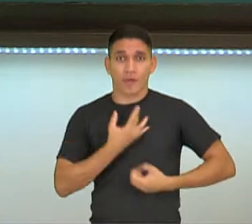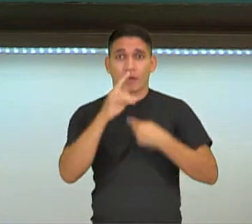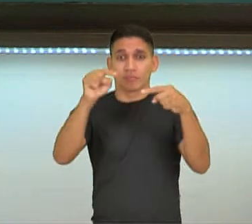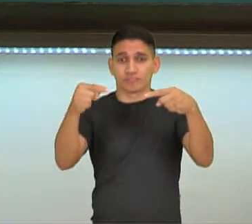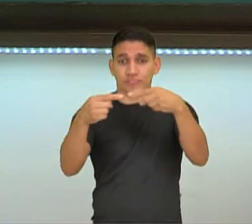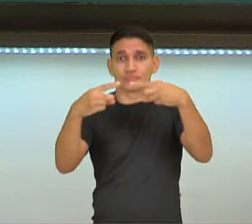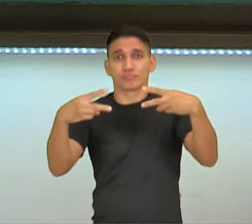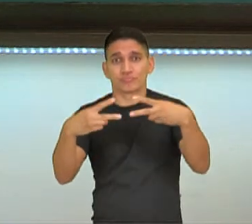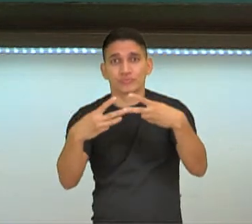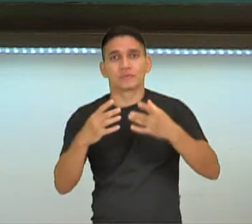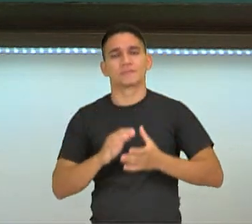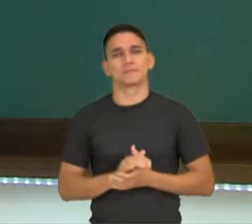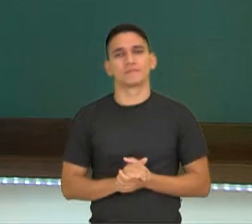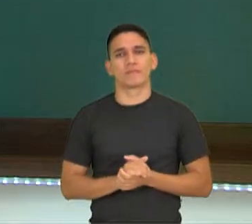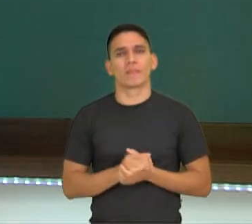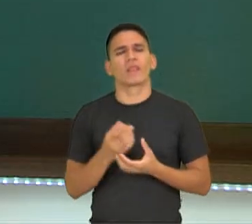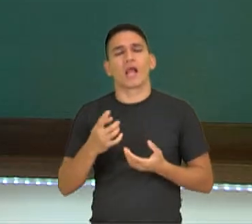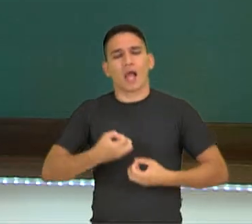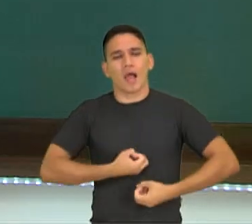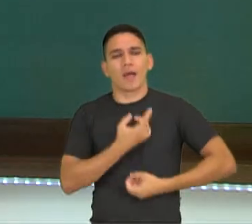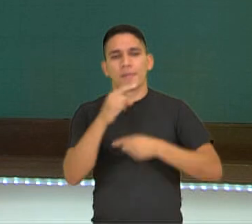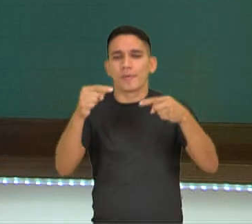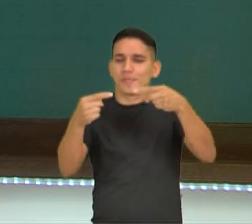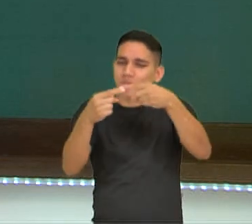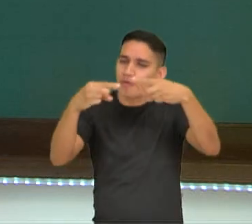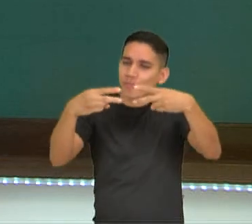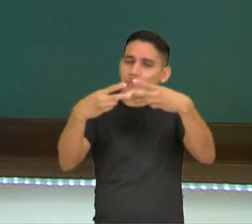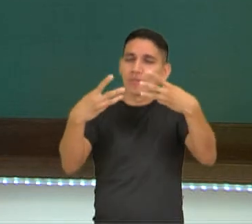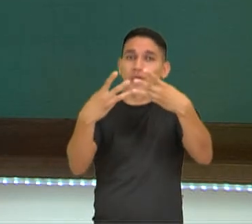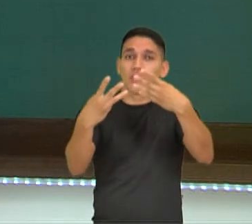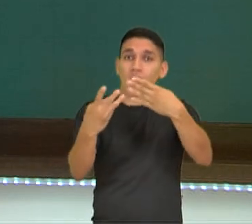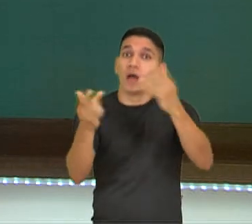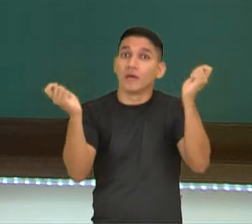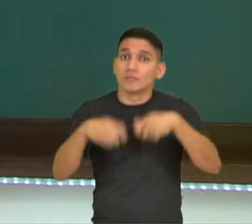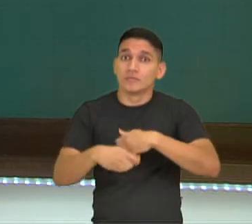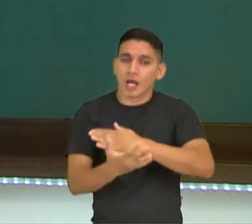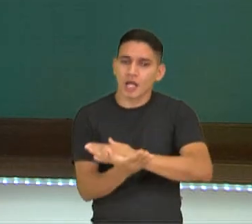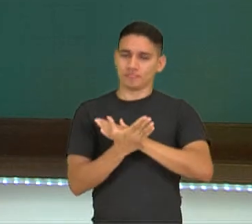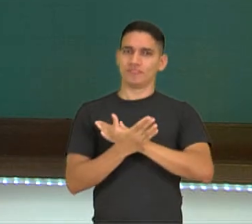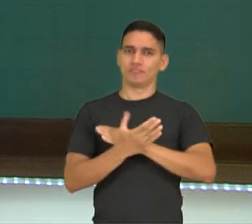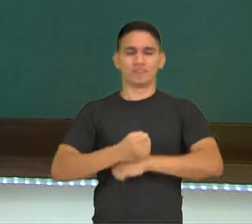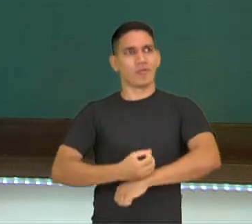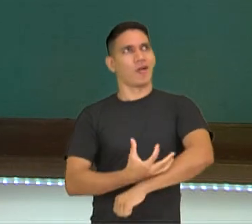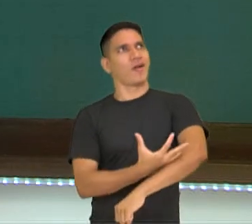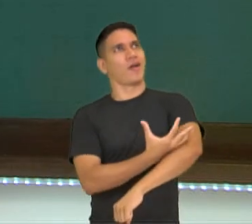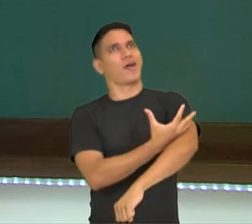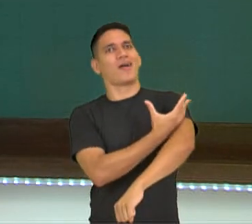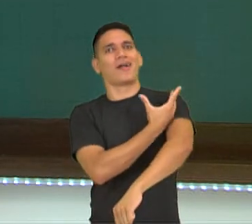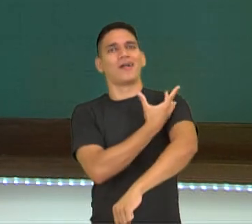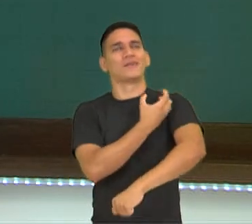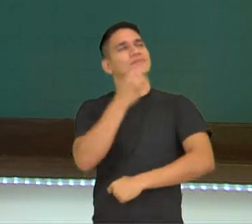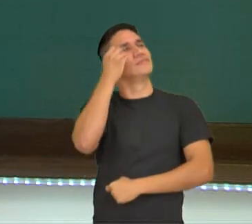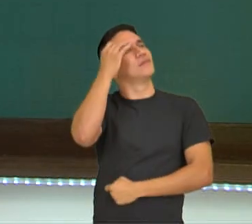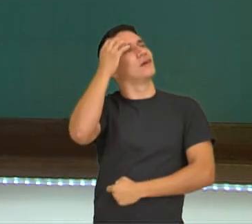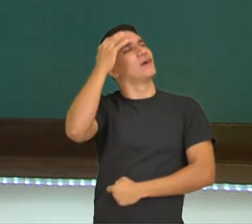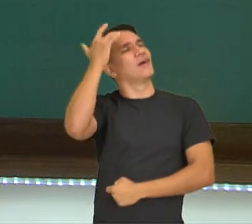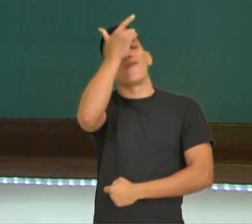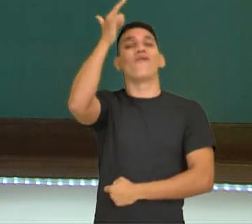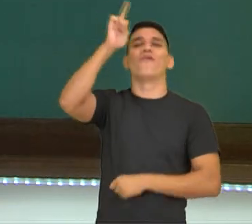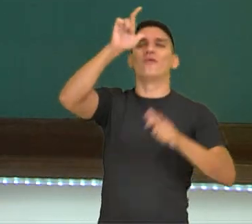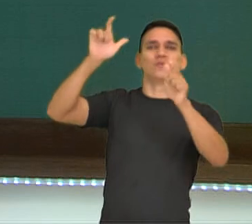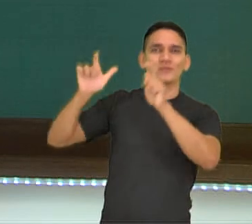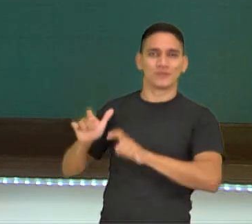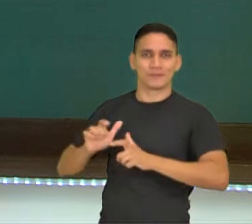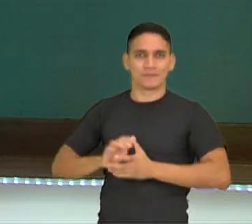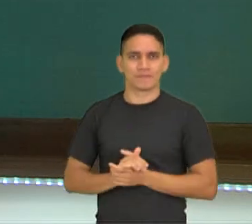lá? A poesia tem o poder de nos emocionar, de nos transportar para outros mundos.